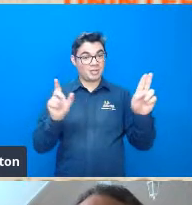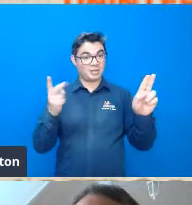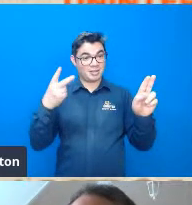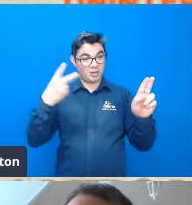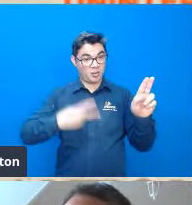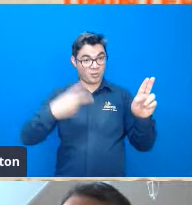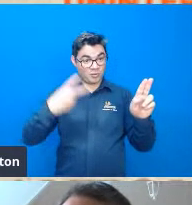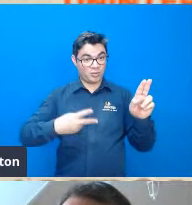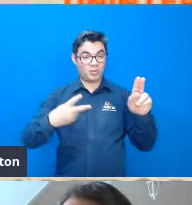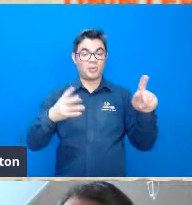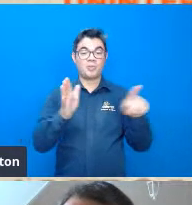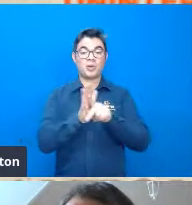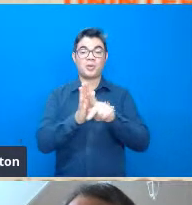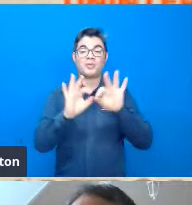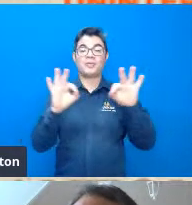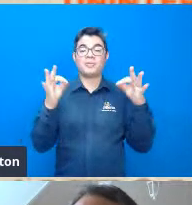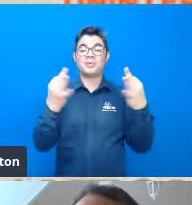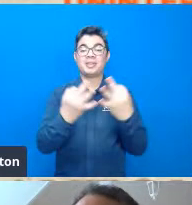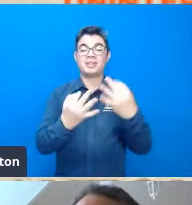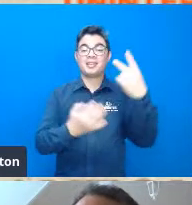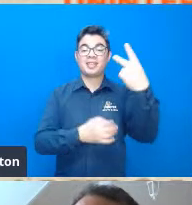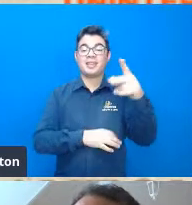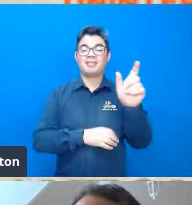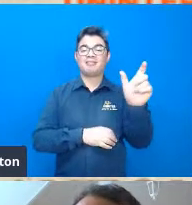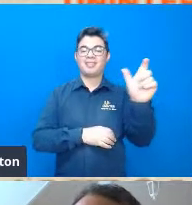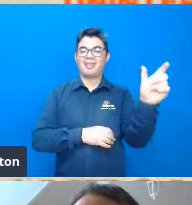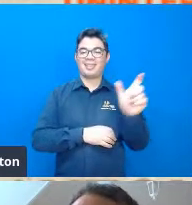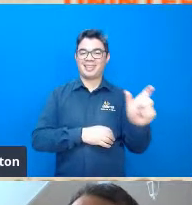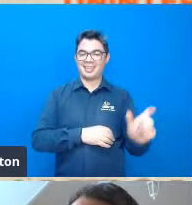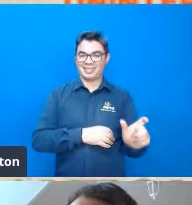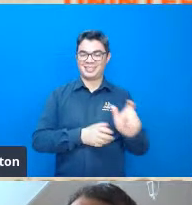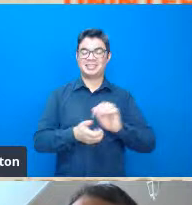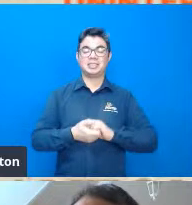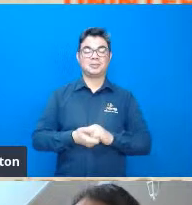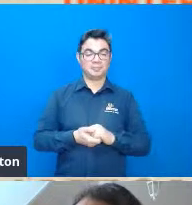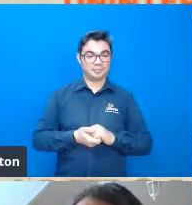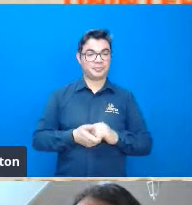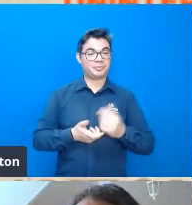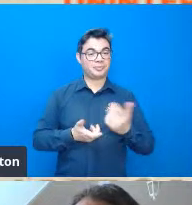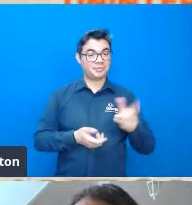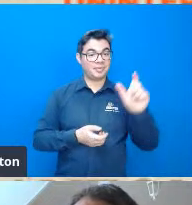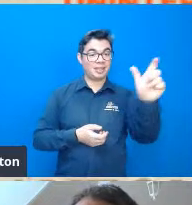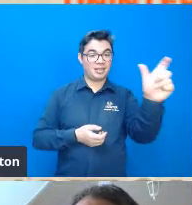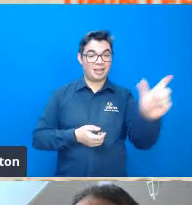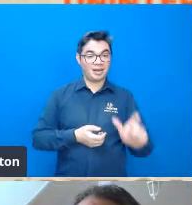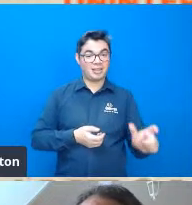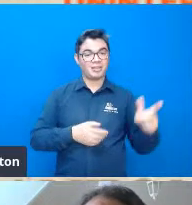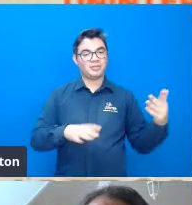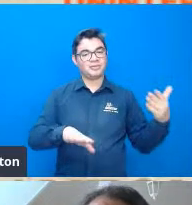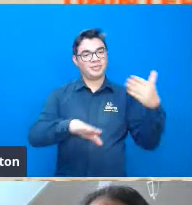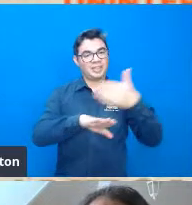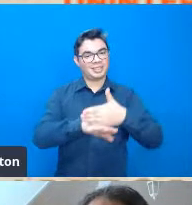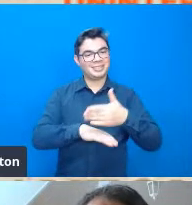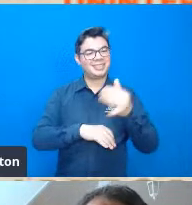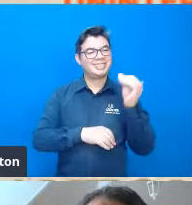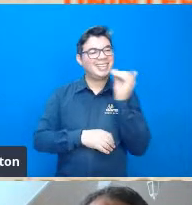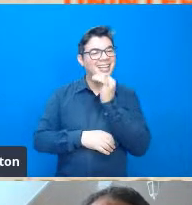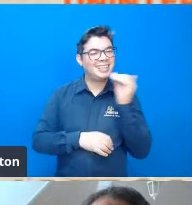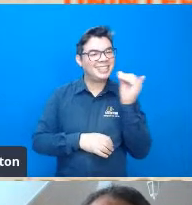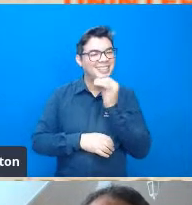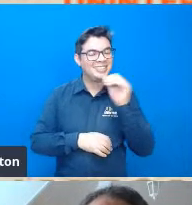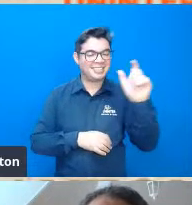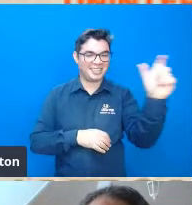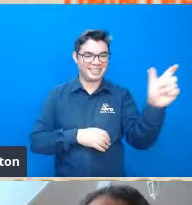vem da família que era uma família de imigrantes italianos que veio pro Brasil